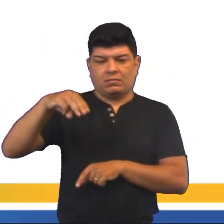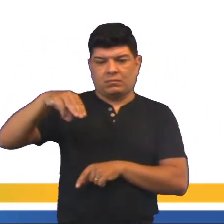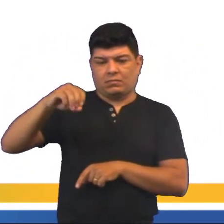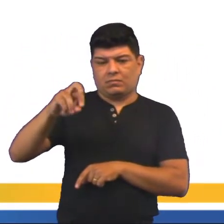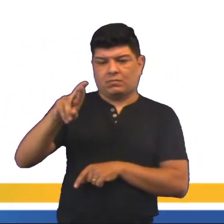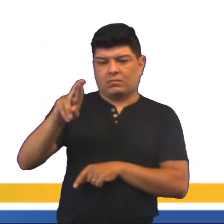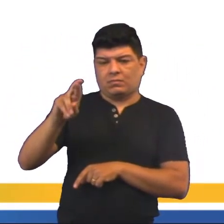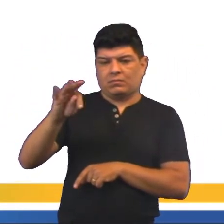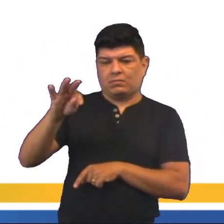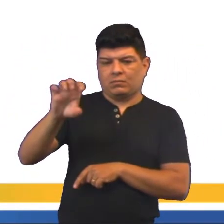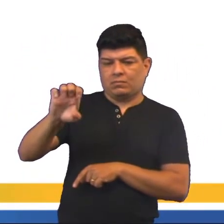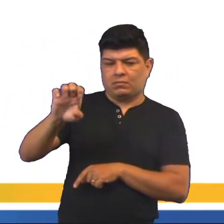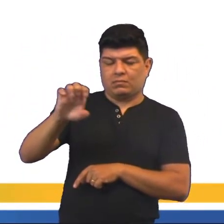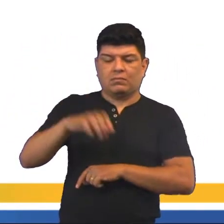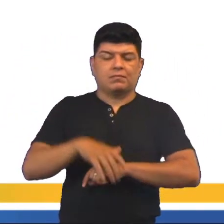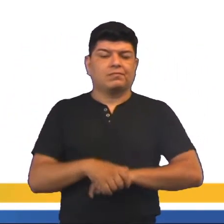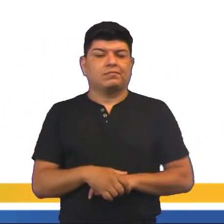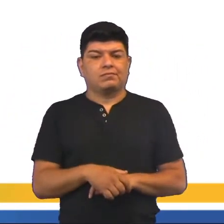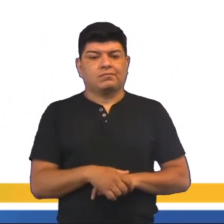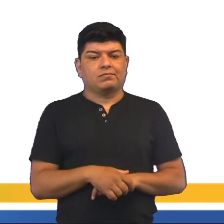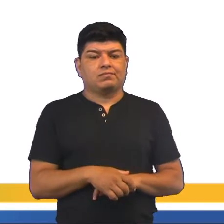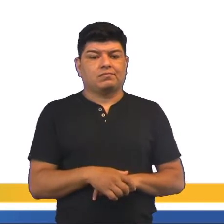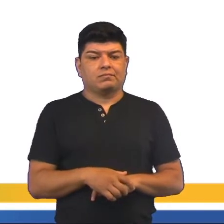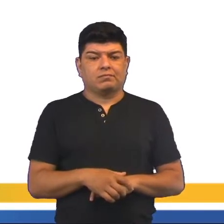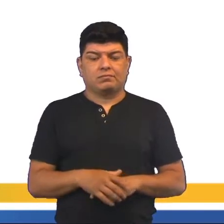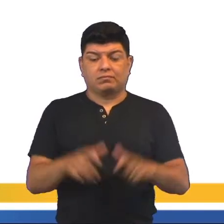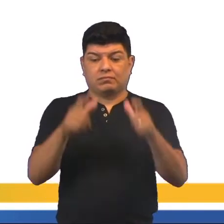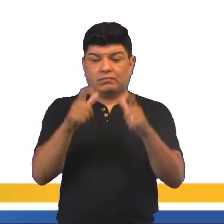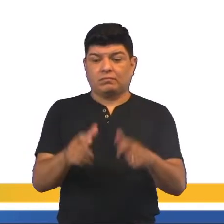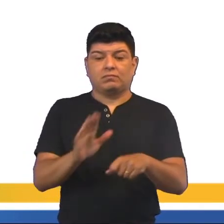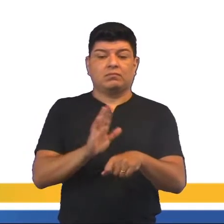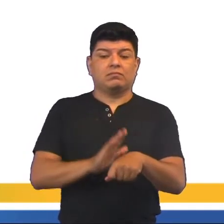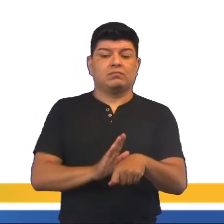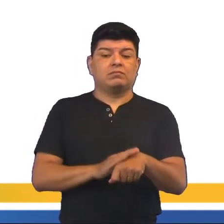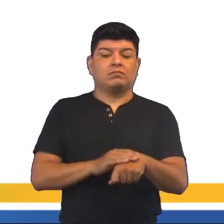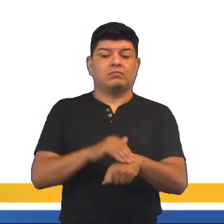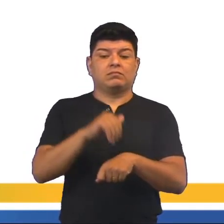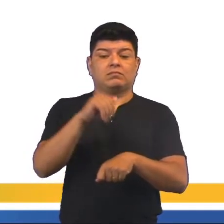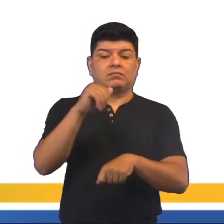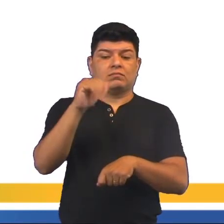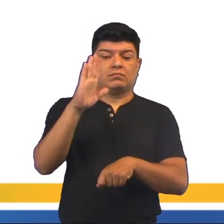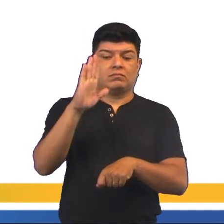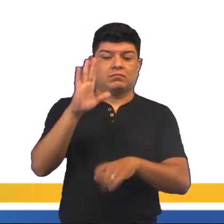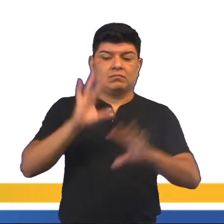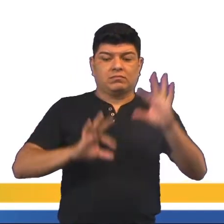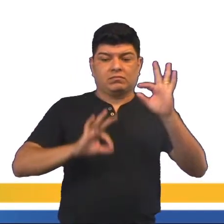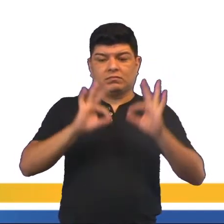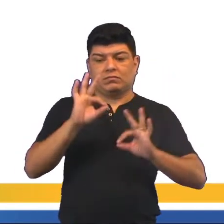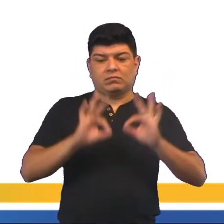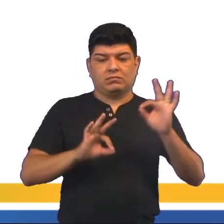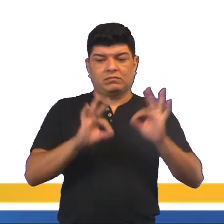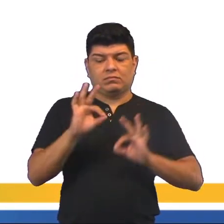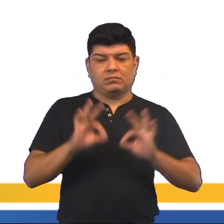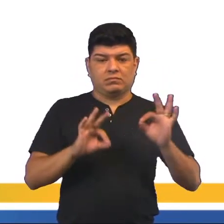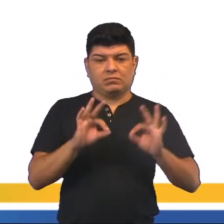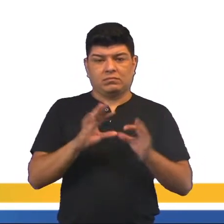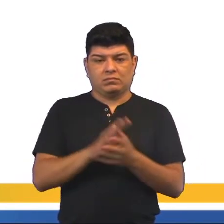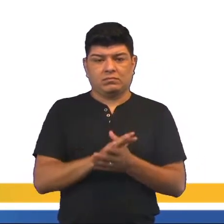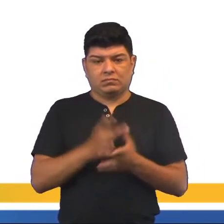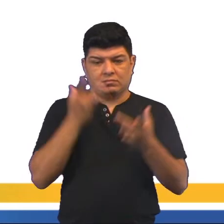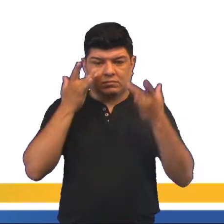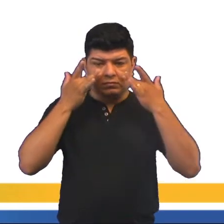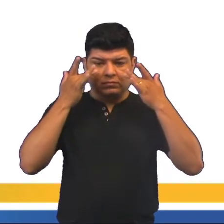lugares mais bem elaborados aí para as